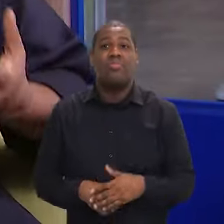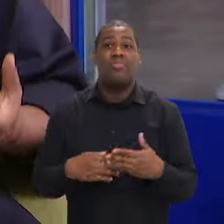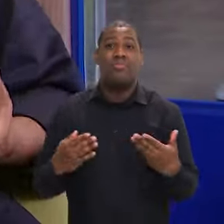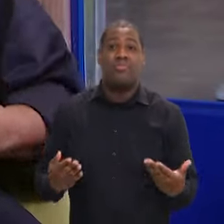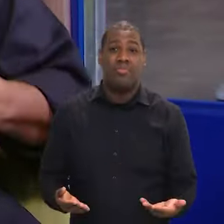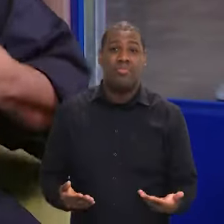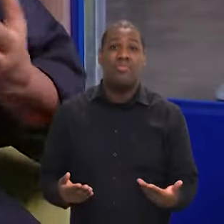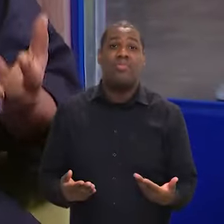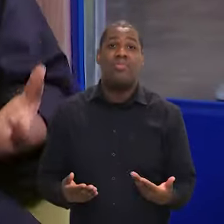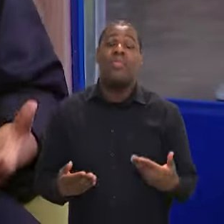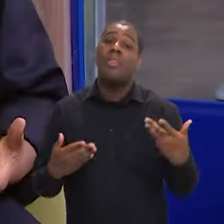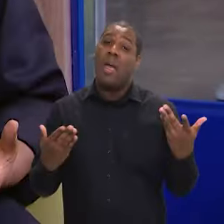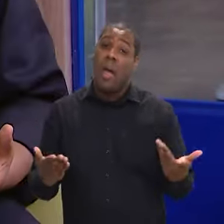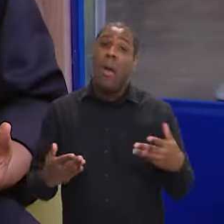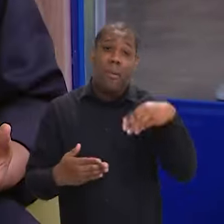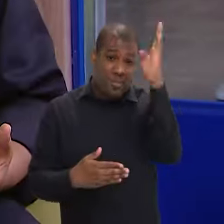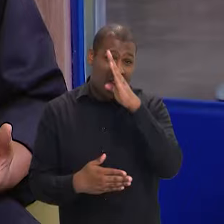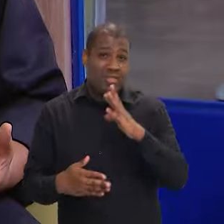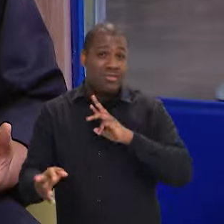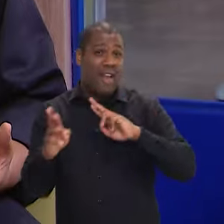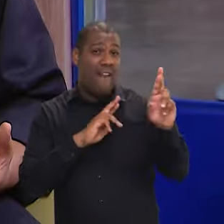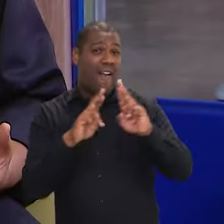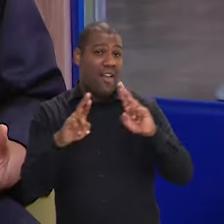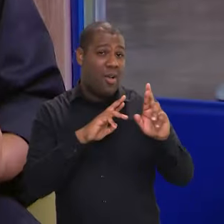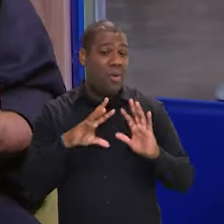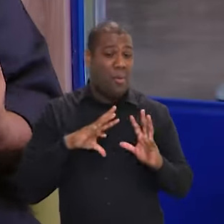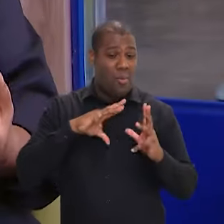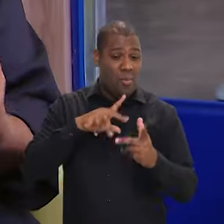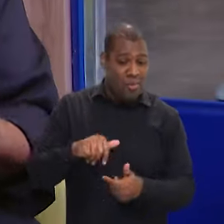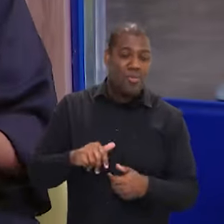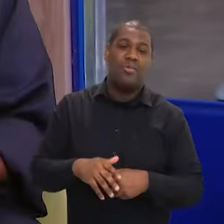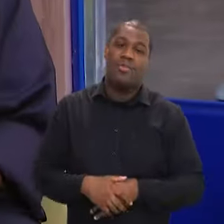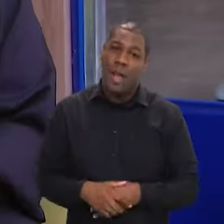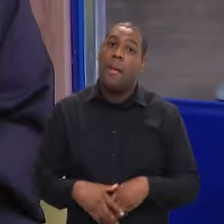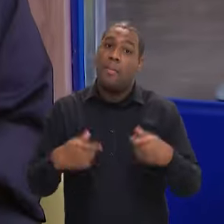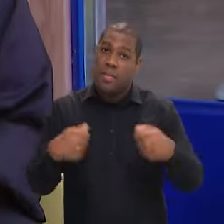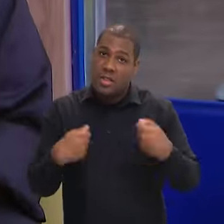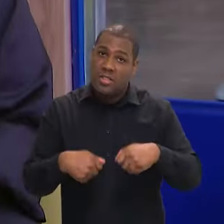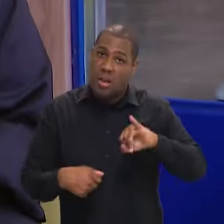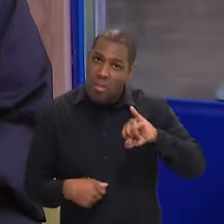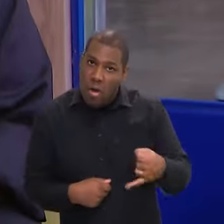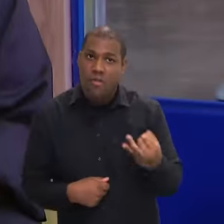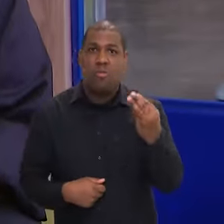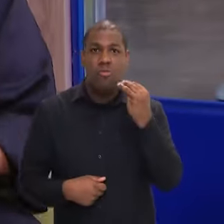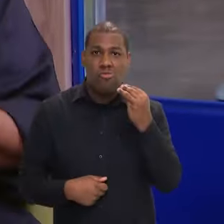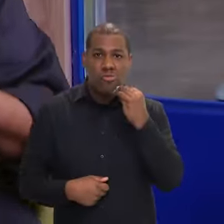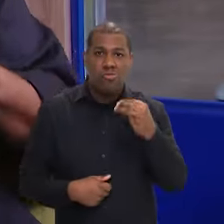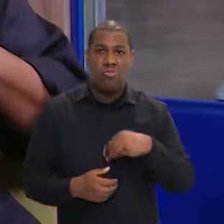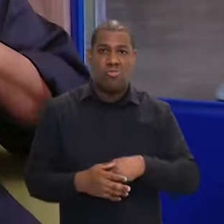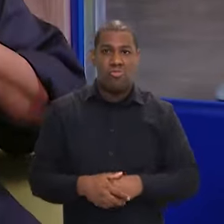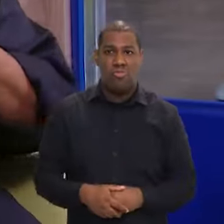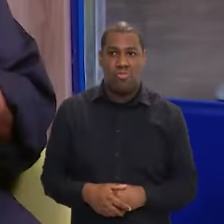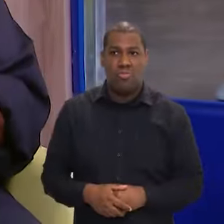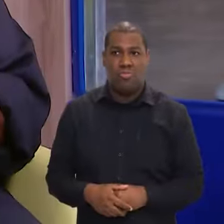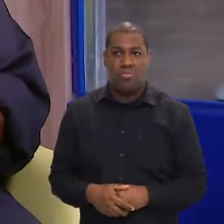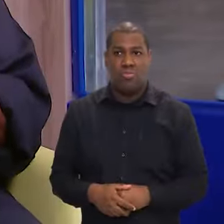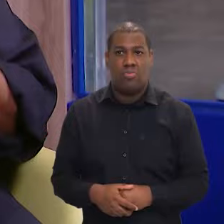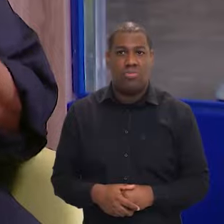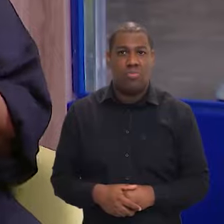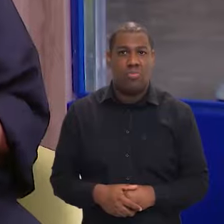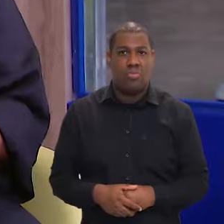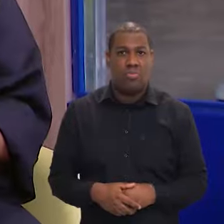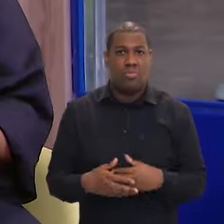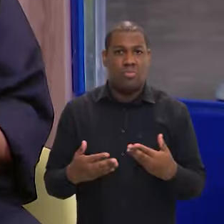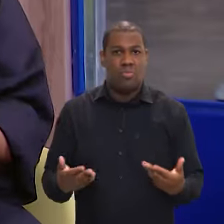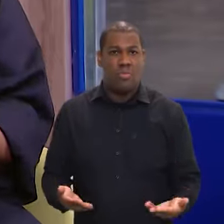o Brasil com as janelas do mundo abertas para nós, né? Então, isso tem que ser transformado em oportunidades. Nós não podemos estar aqui dentro